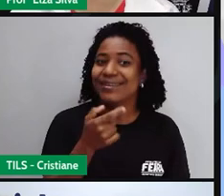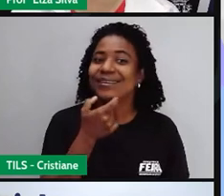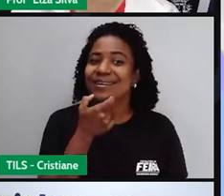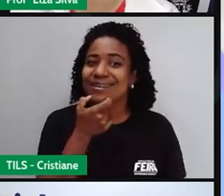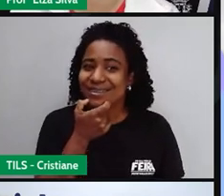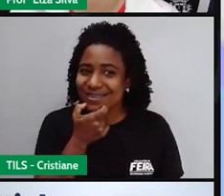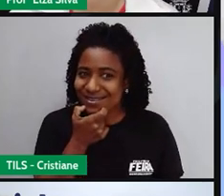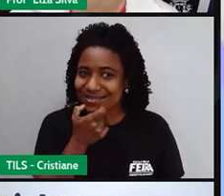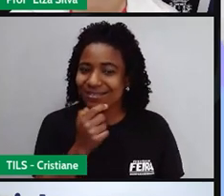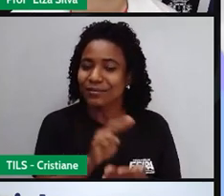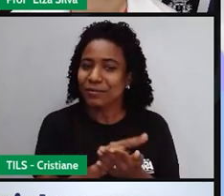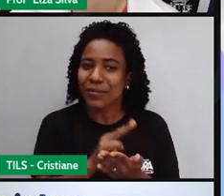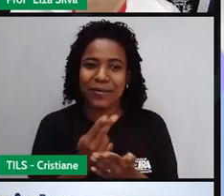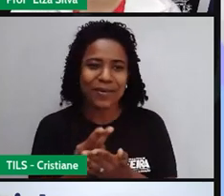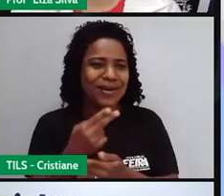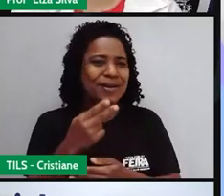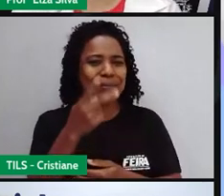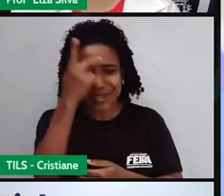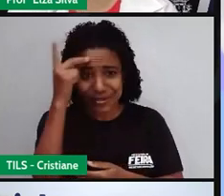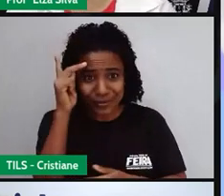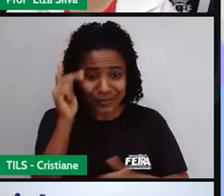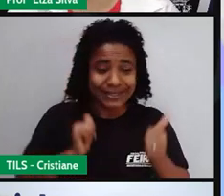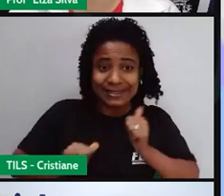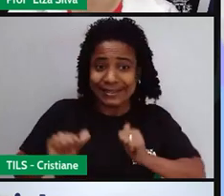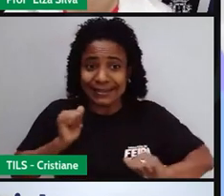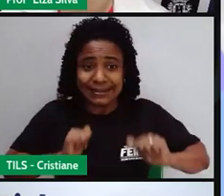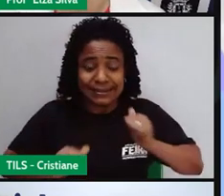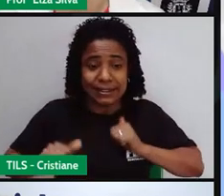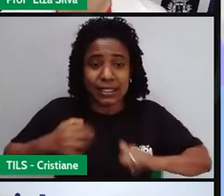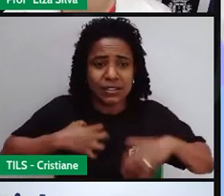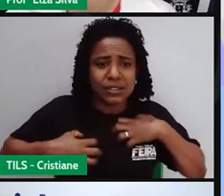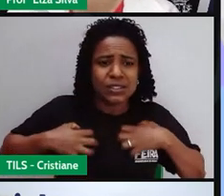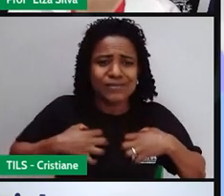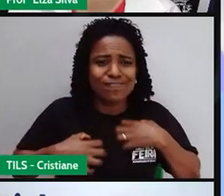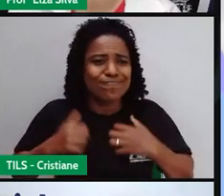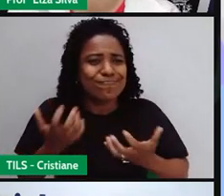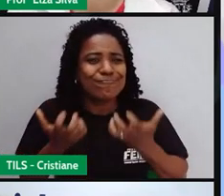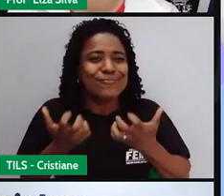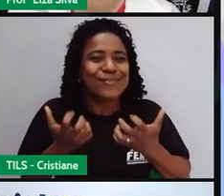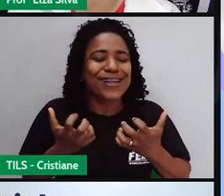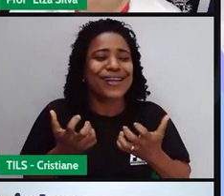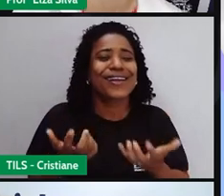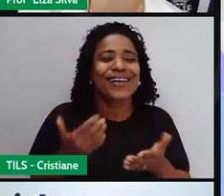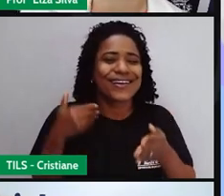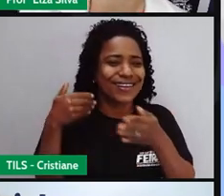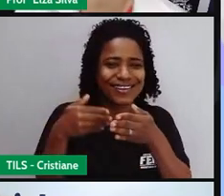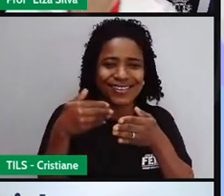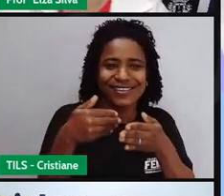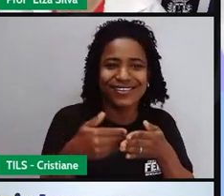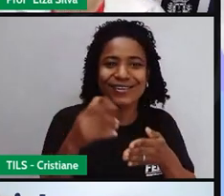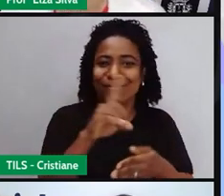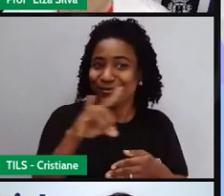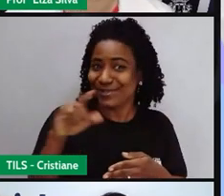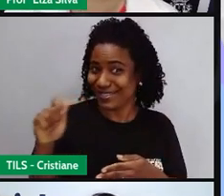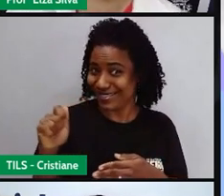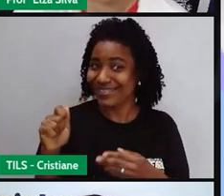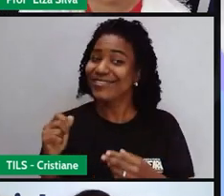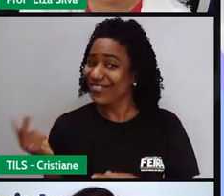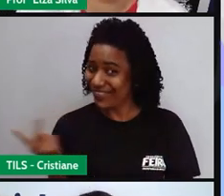gente espera o ano todo para comemorar essa data. Inclusive nós duas.